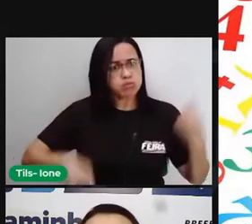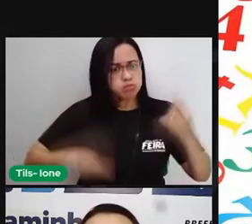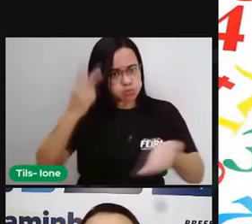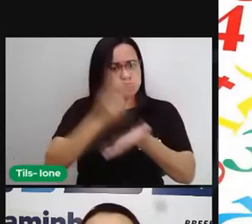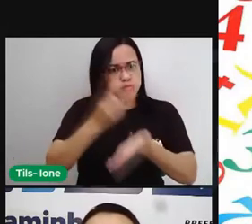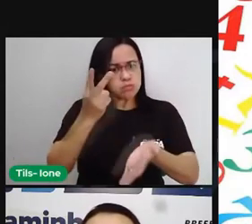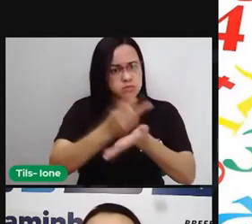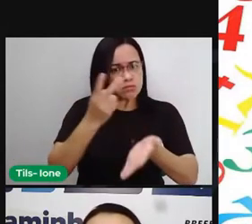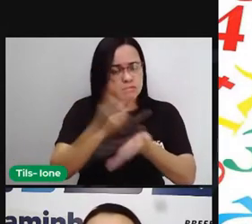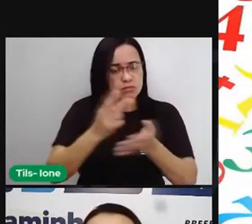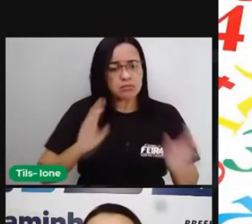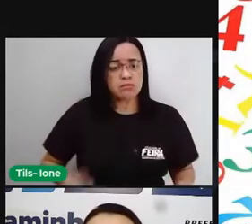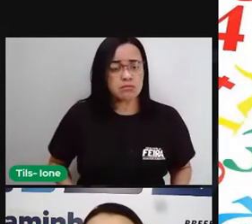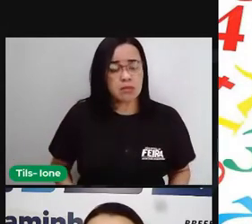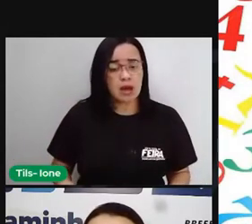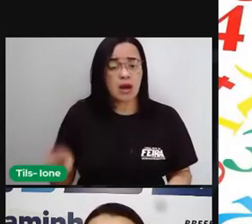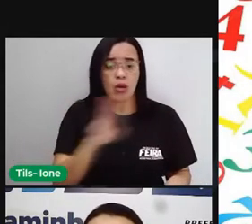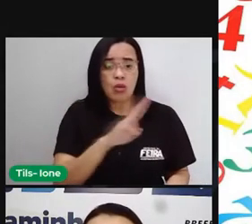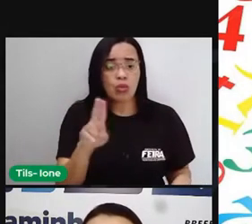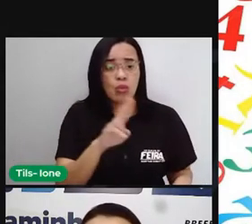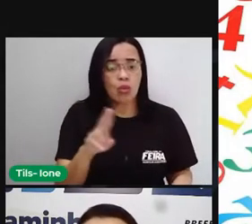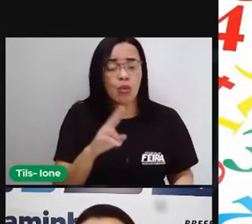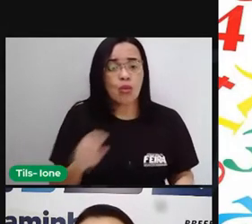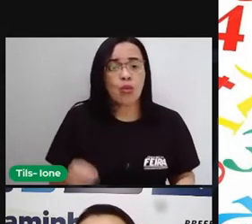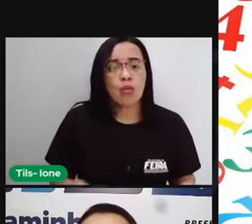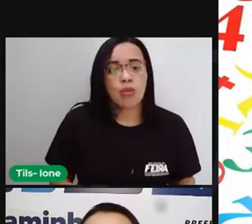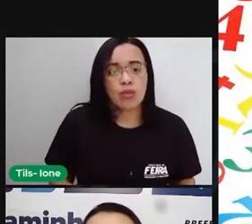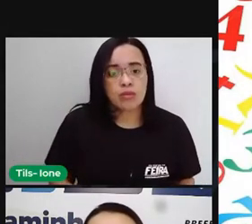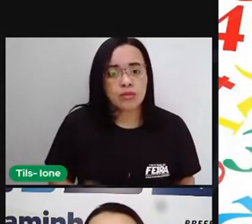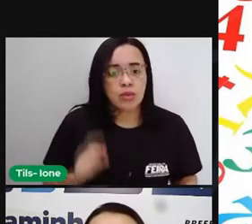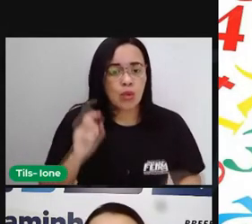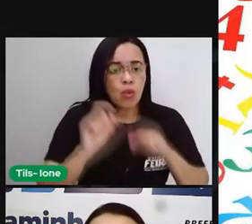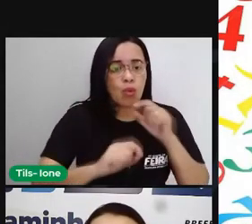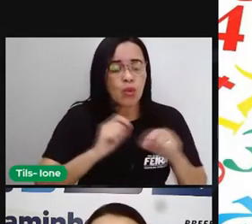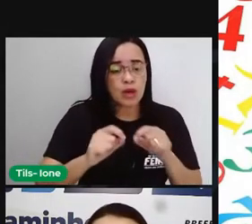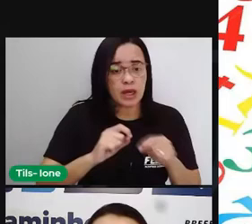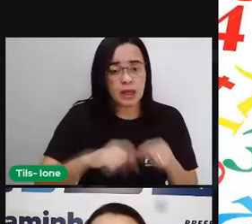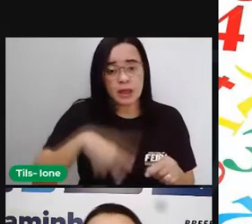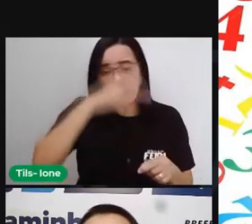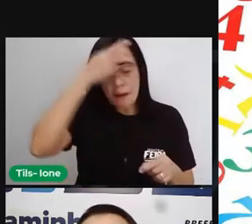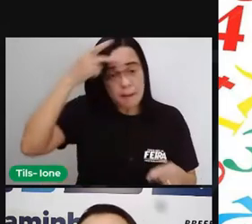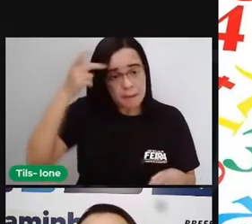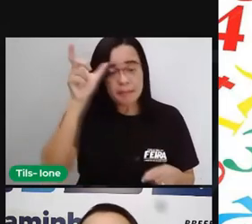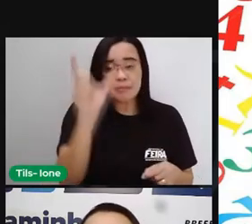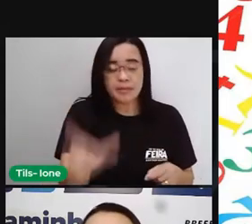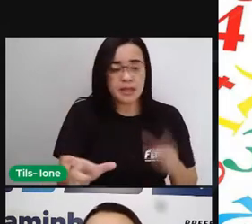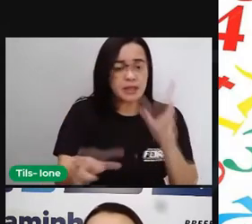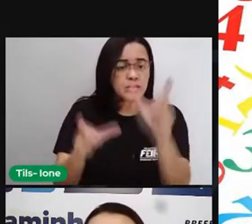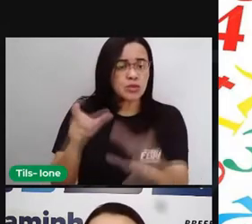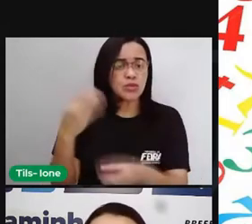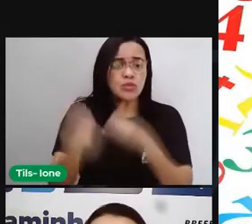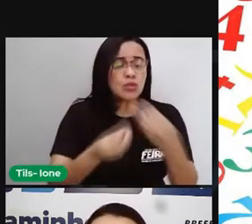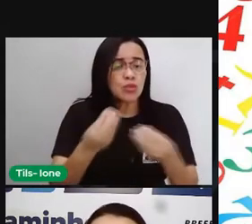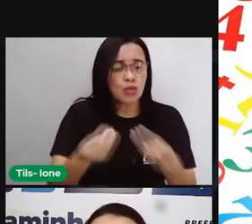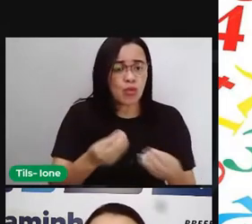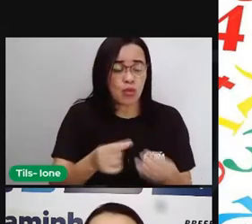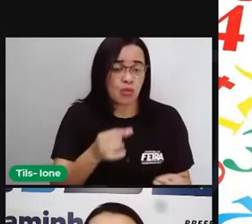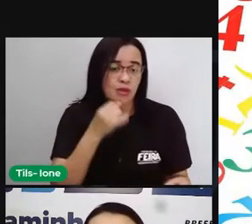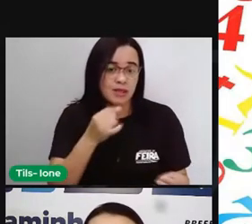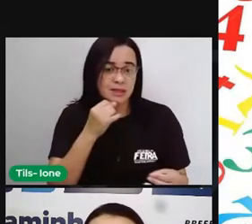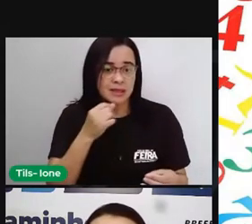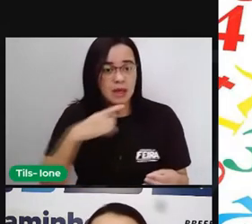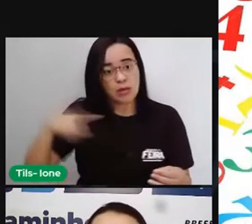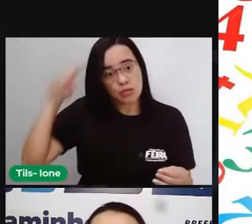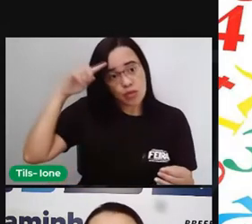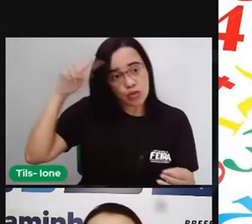A frequência cardíaca de uma pessoa varia ao longo do mesmo dia em virtude de diversos fatores, como